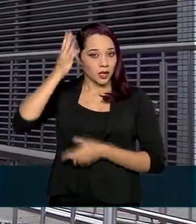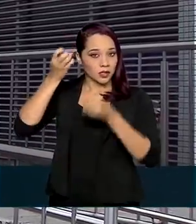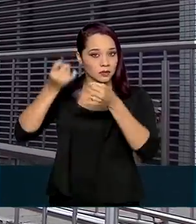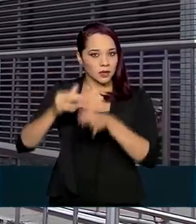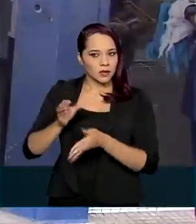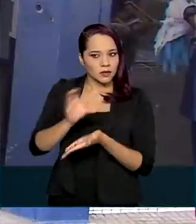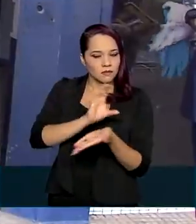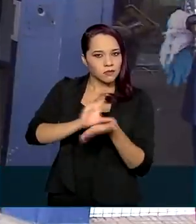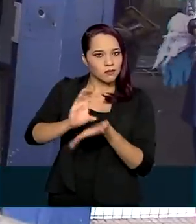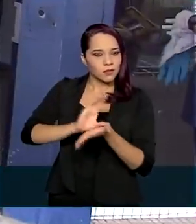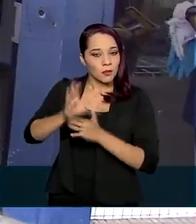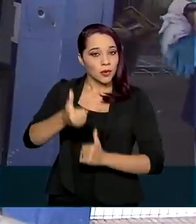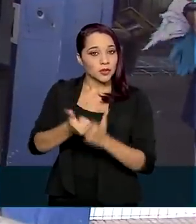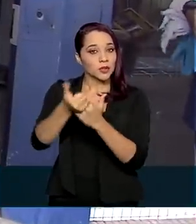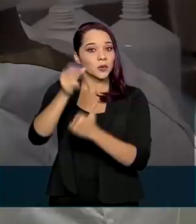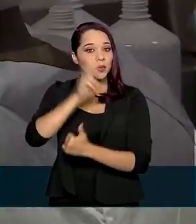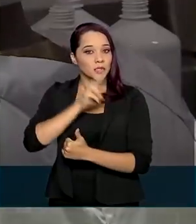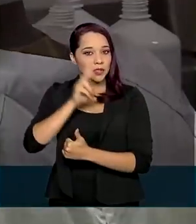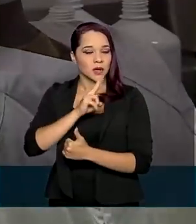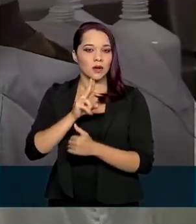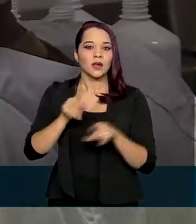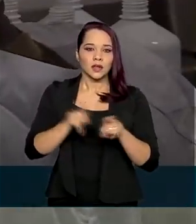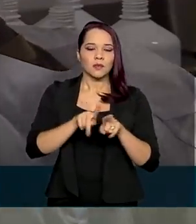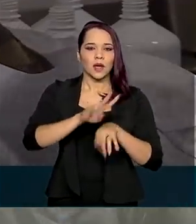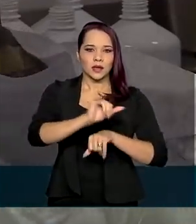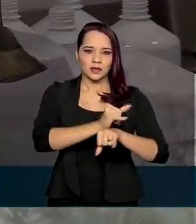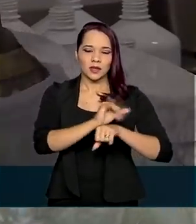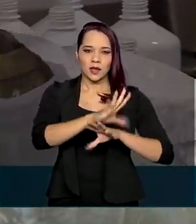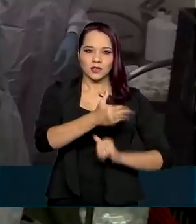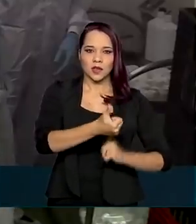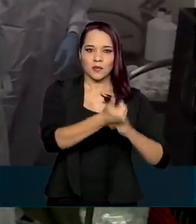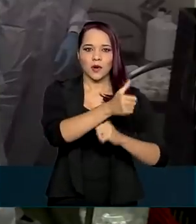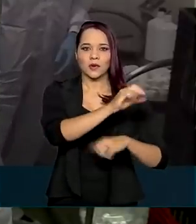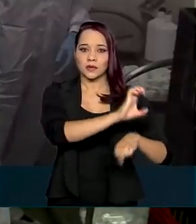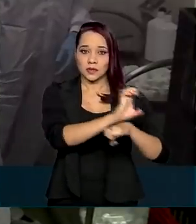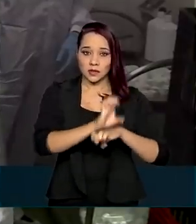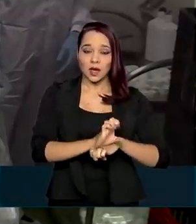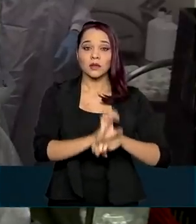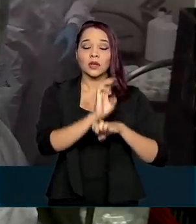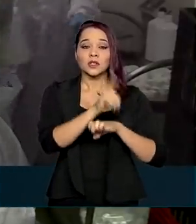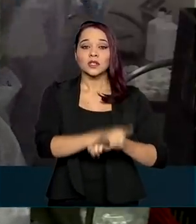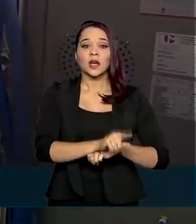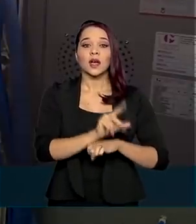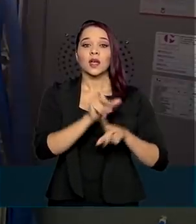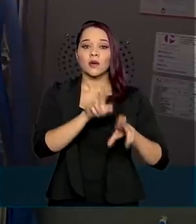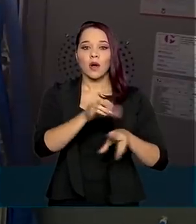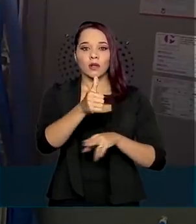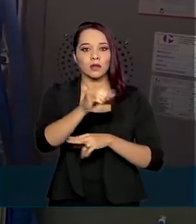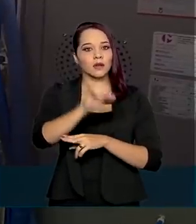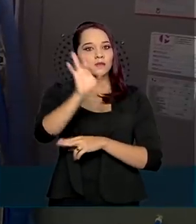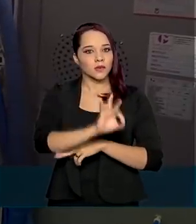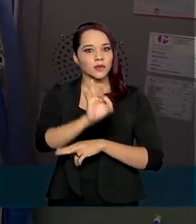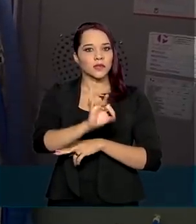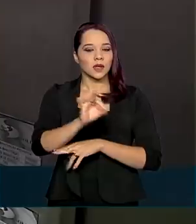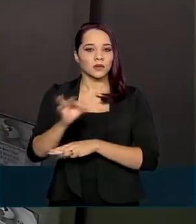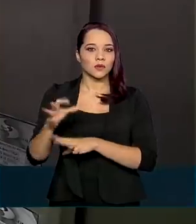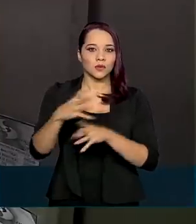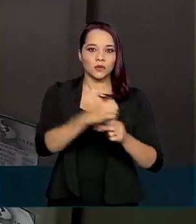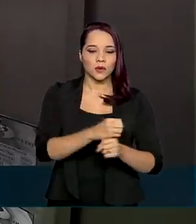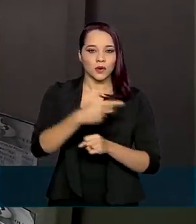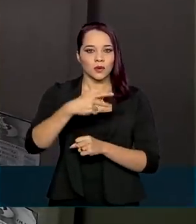investimentos para o auxílio emergencial e as medidas de apoio aos estados já representam quase 10% do